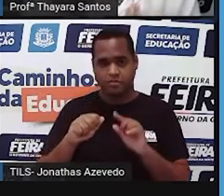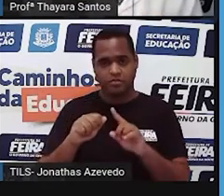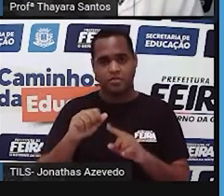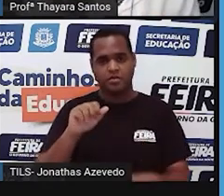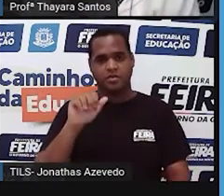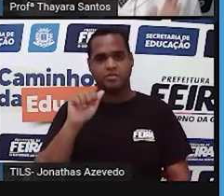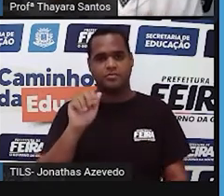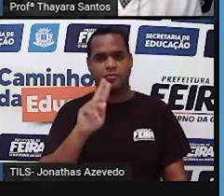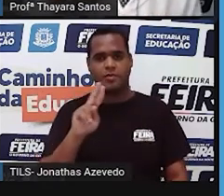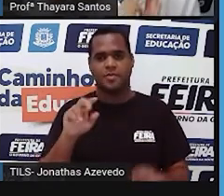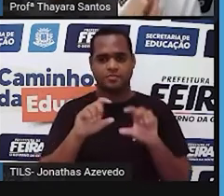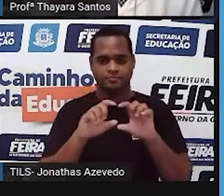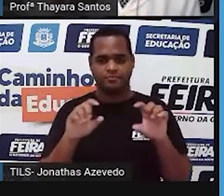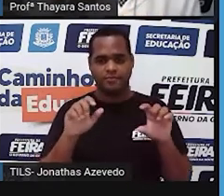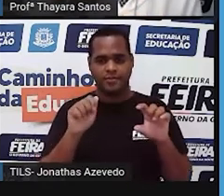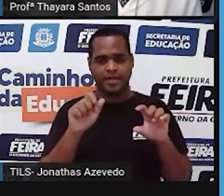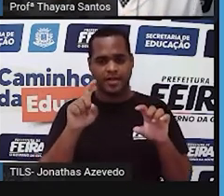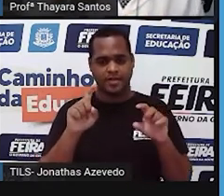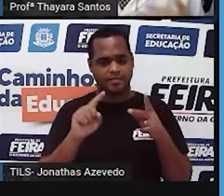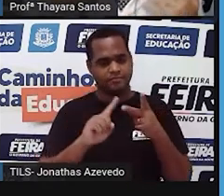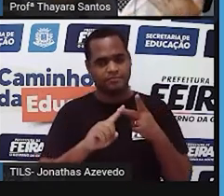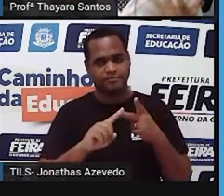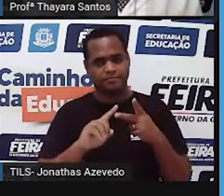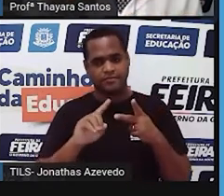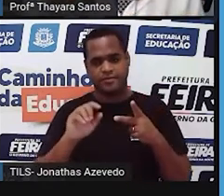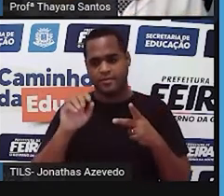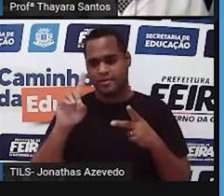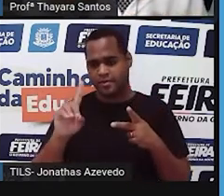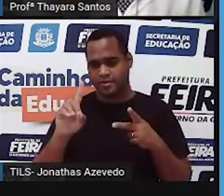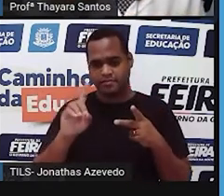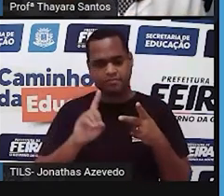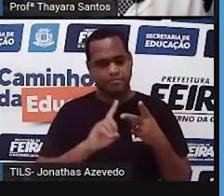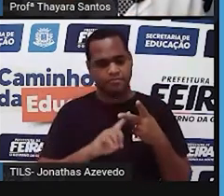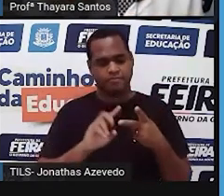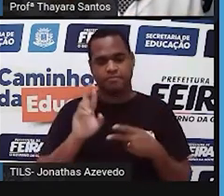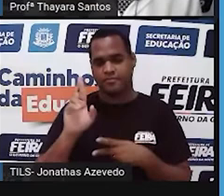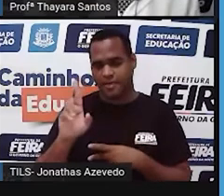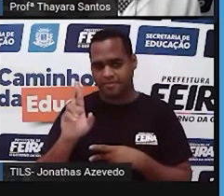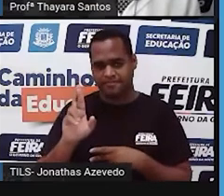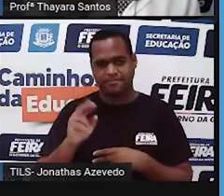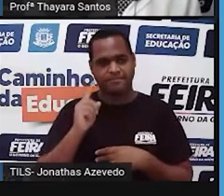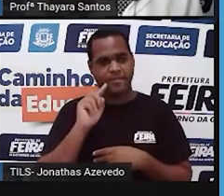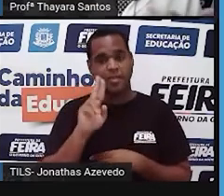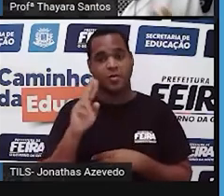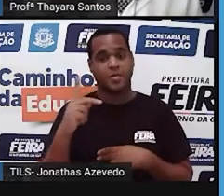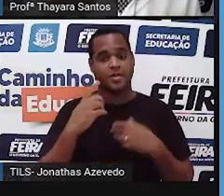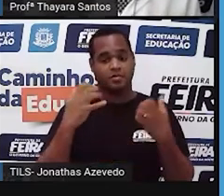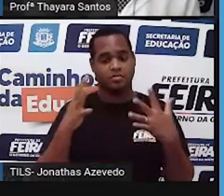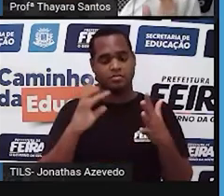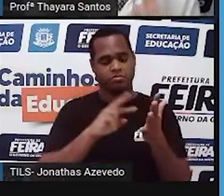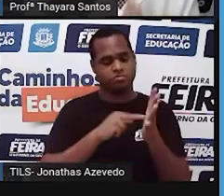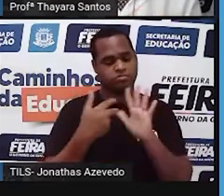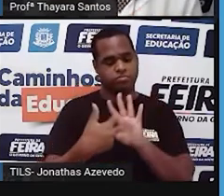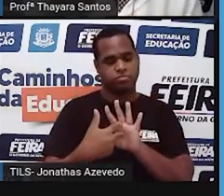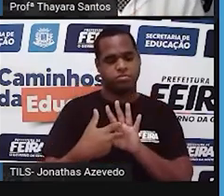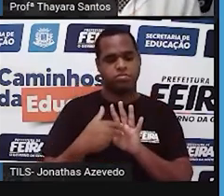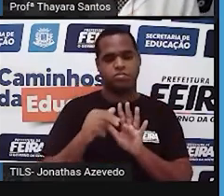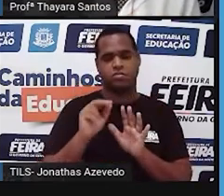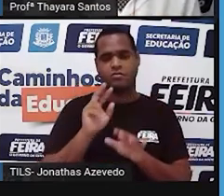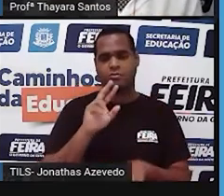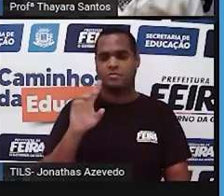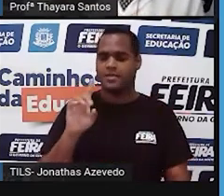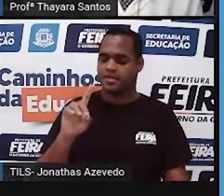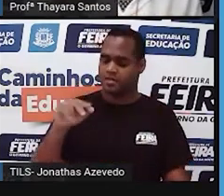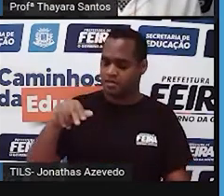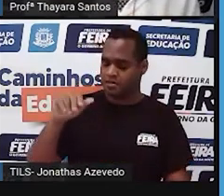disoxirribonucleico. E para a gente não ficar falando desse nome complicado o tempo todo, a gente resolveu utilizar a